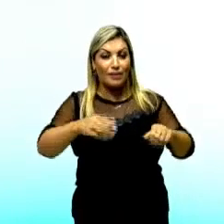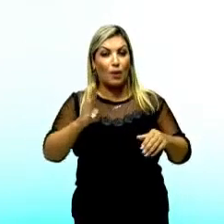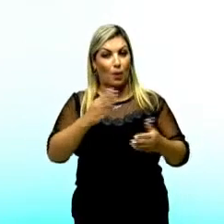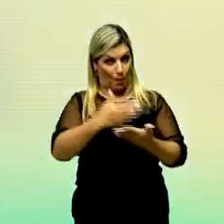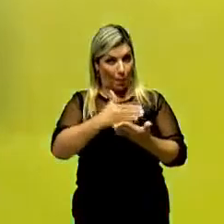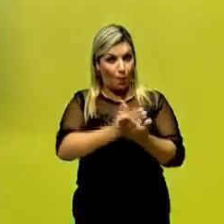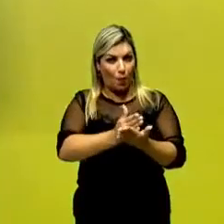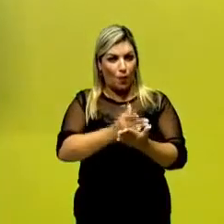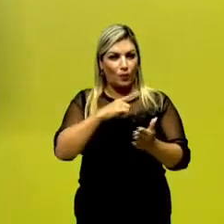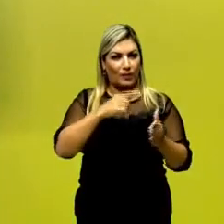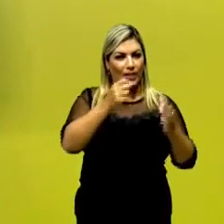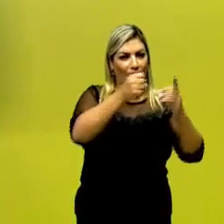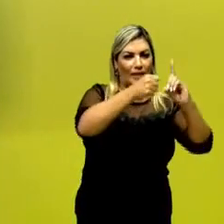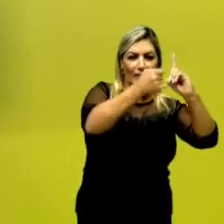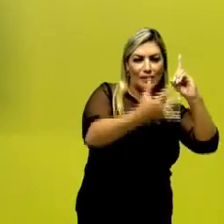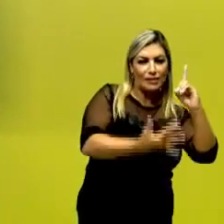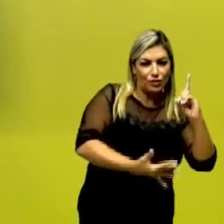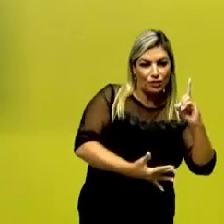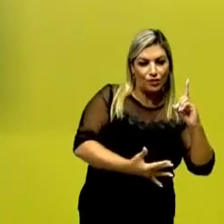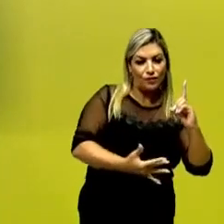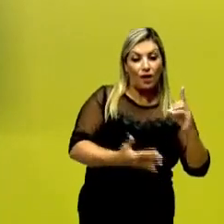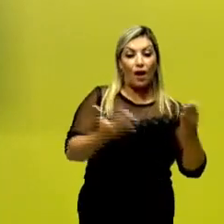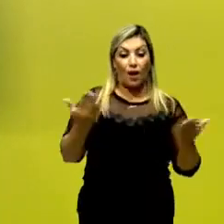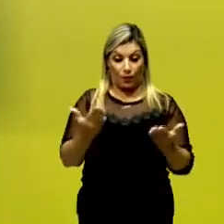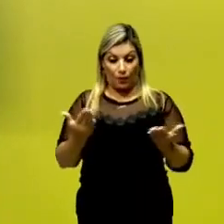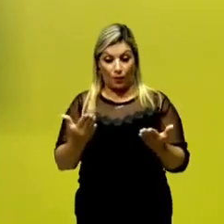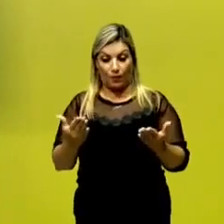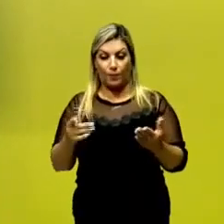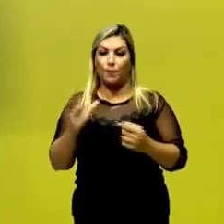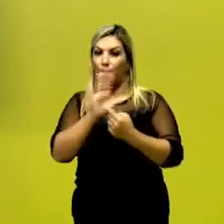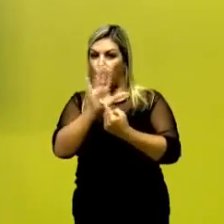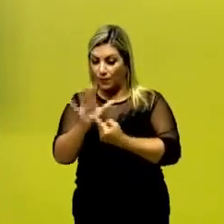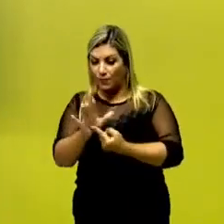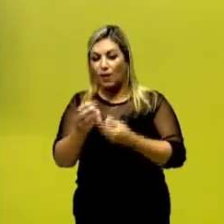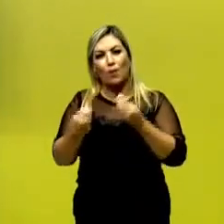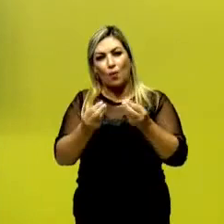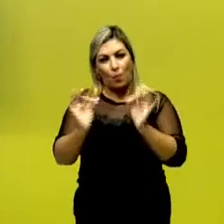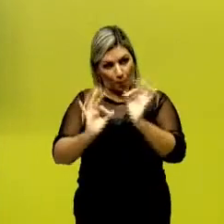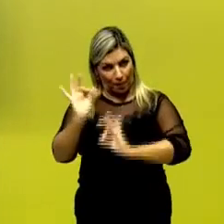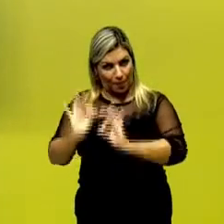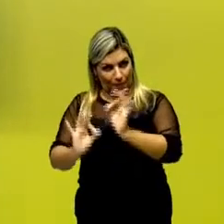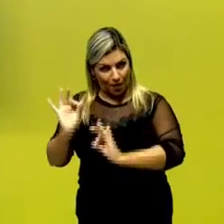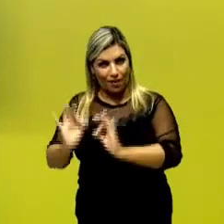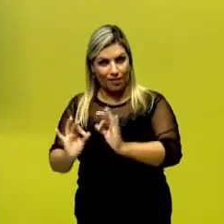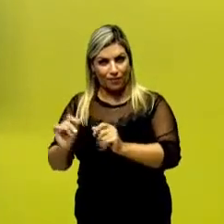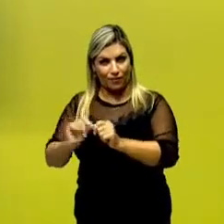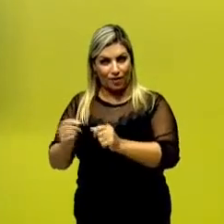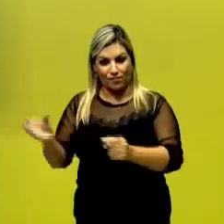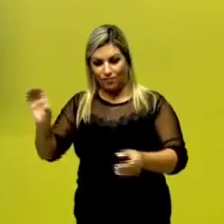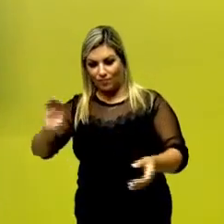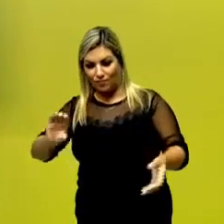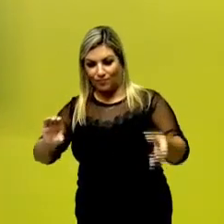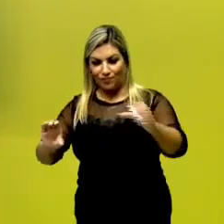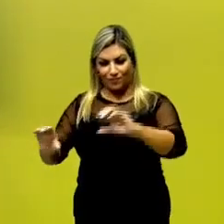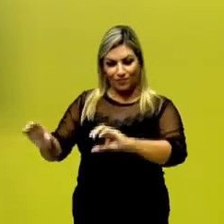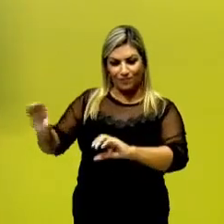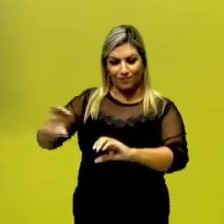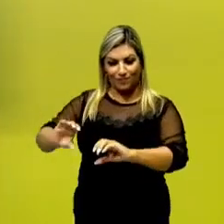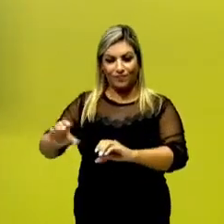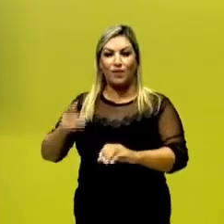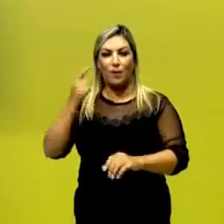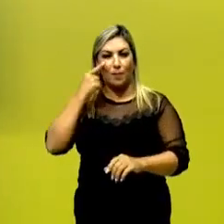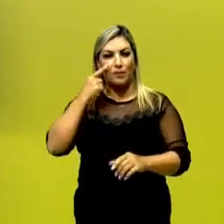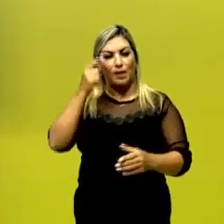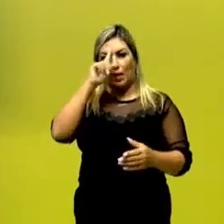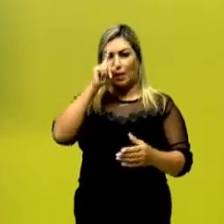a parte descritiva. Agora, quando nós vamos mostrar o modo de preparar, percebam que todos os